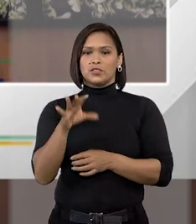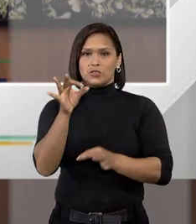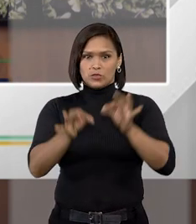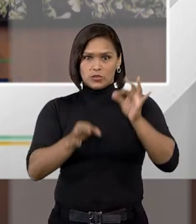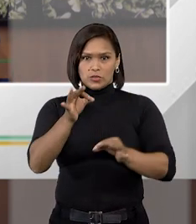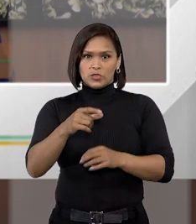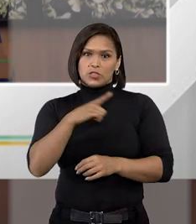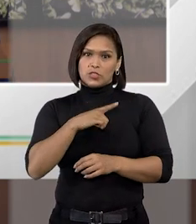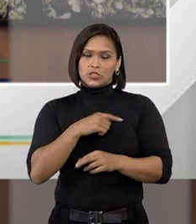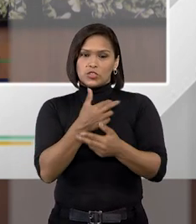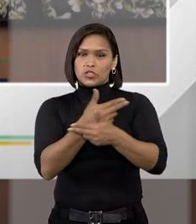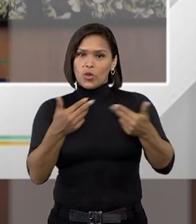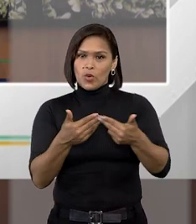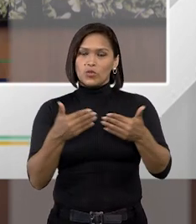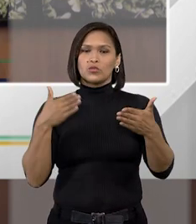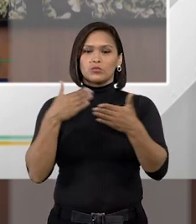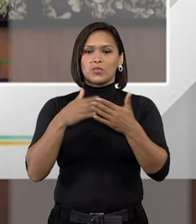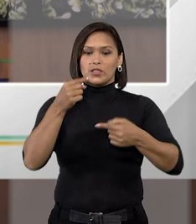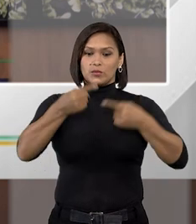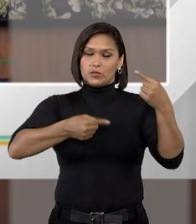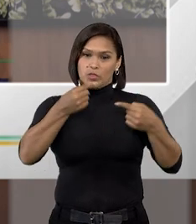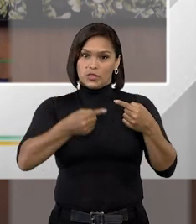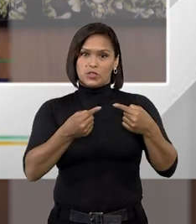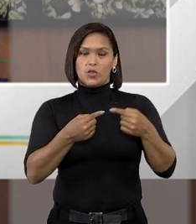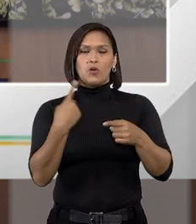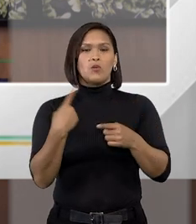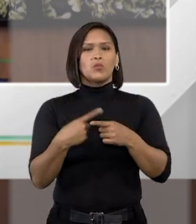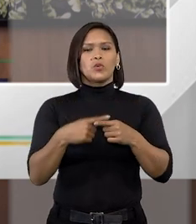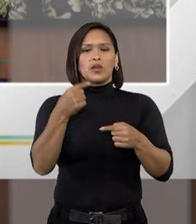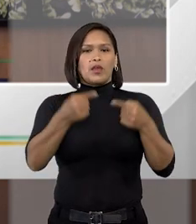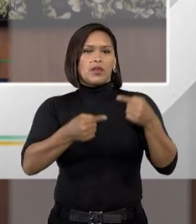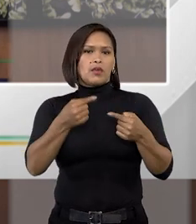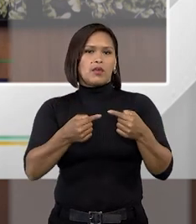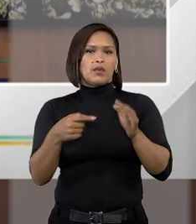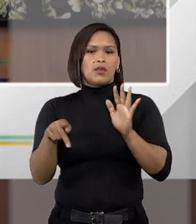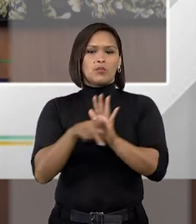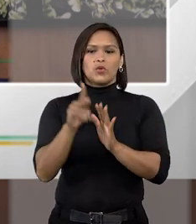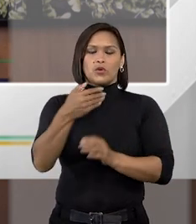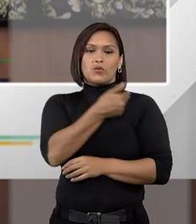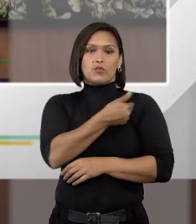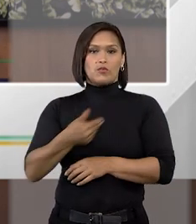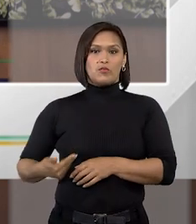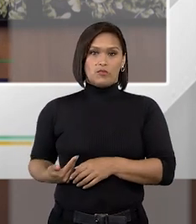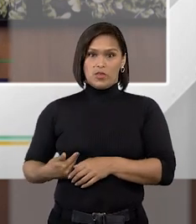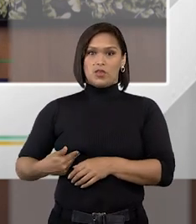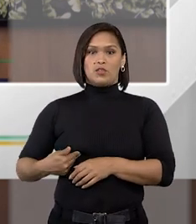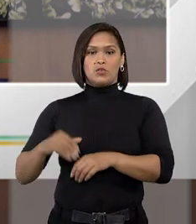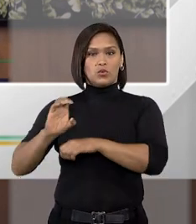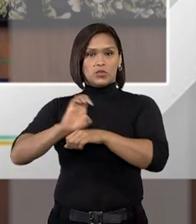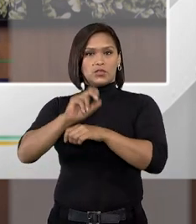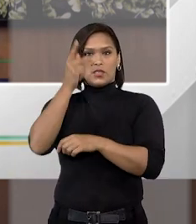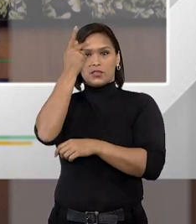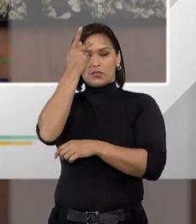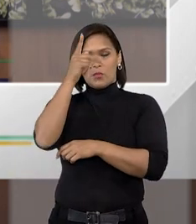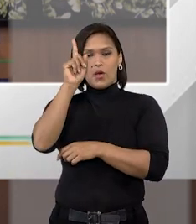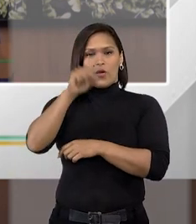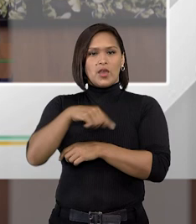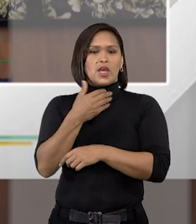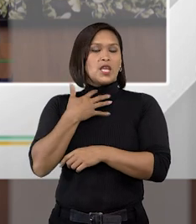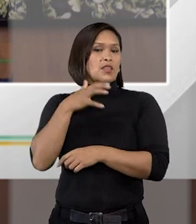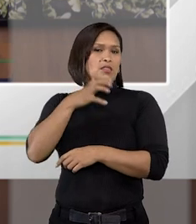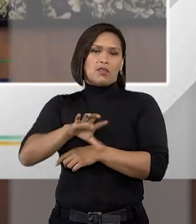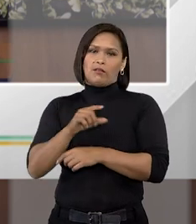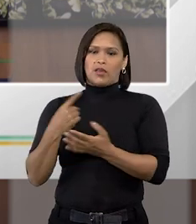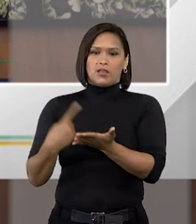jurídica a gente tinha um embate político um embate político porque o governo do estado de São Paulo ele não